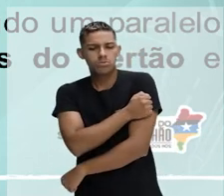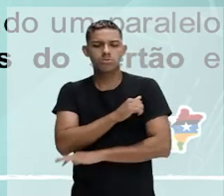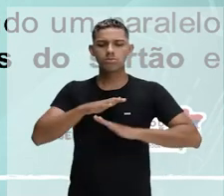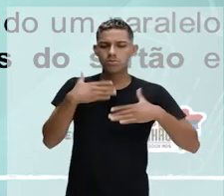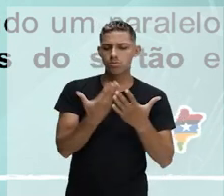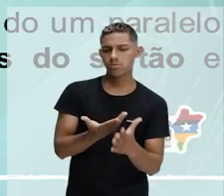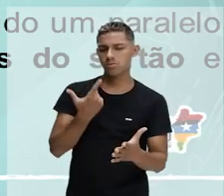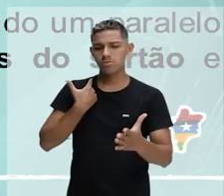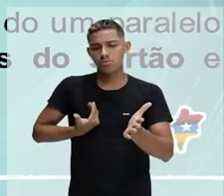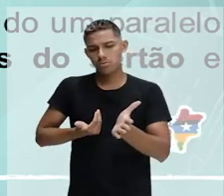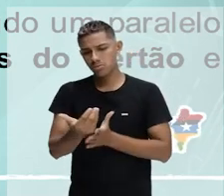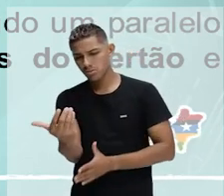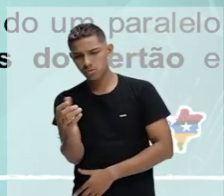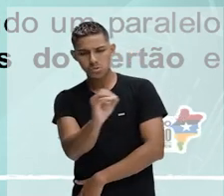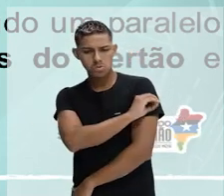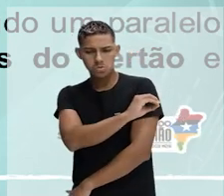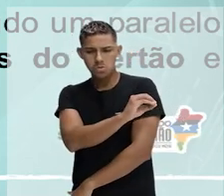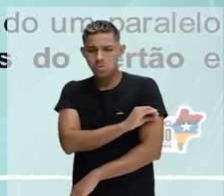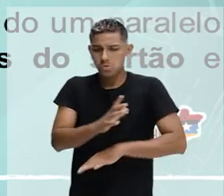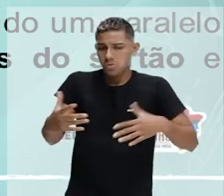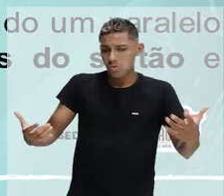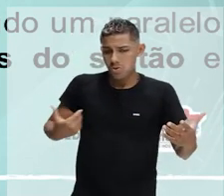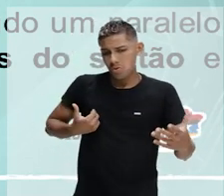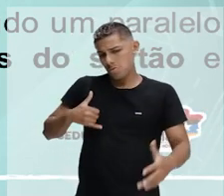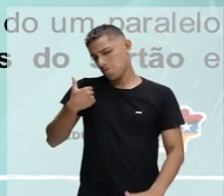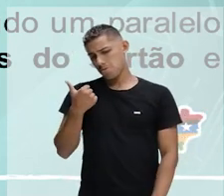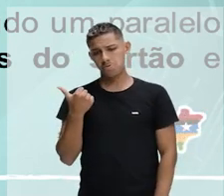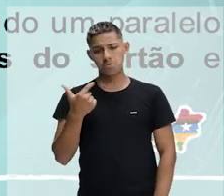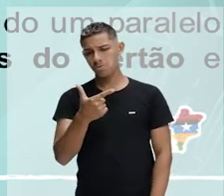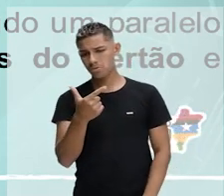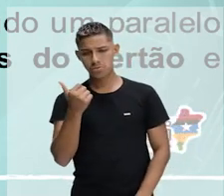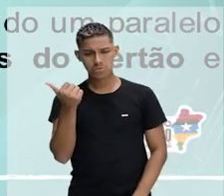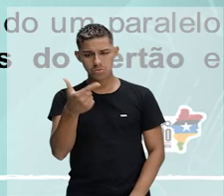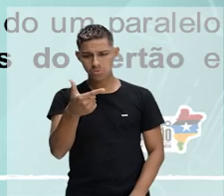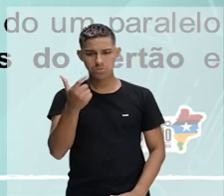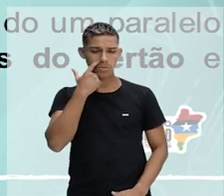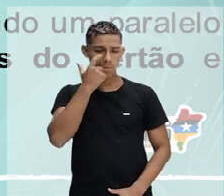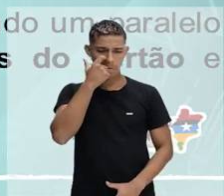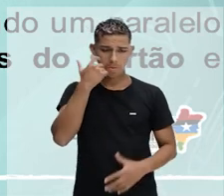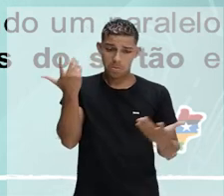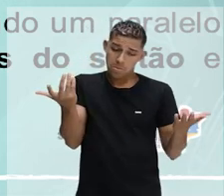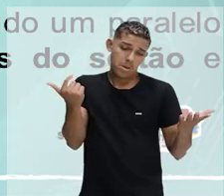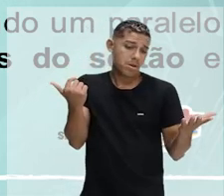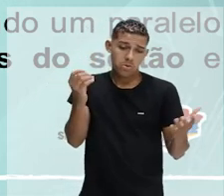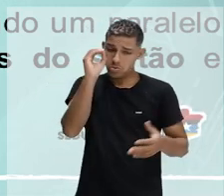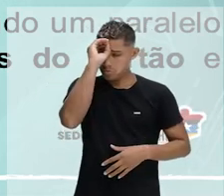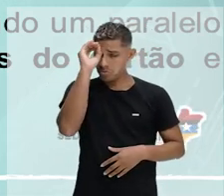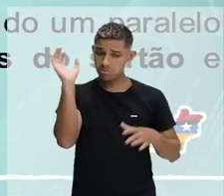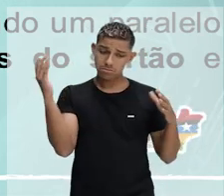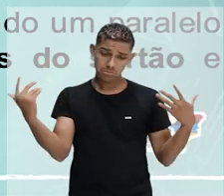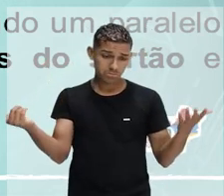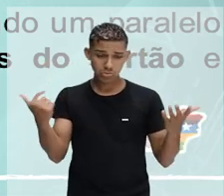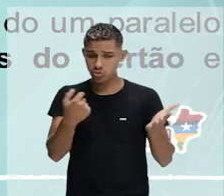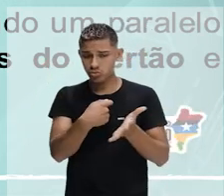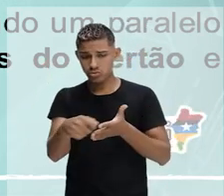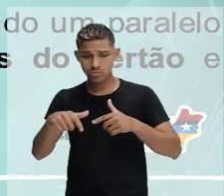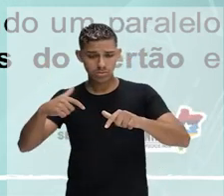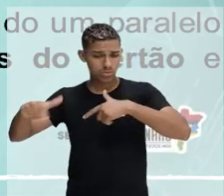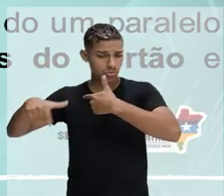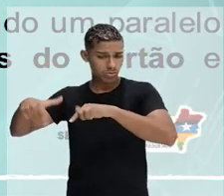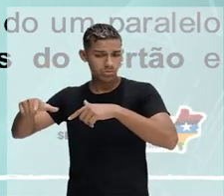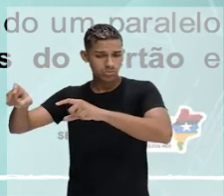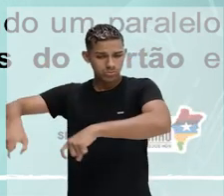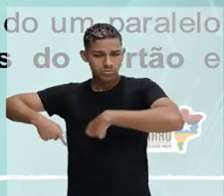e, mesmo com o reconhecimento, nunca deixou de trabalhar na terra. Nesse cordel, Patativa, então, descreve seu modo de viver,